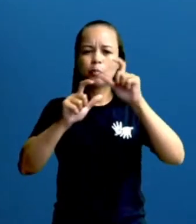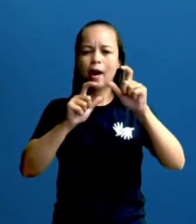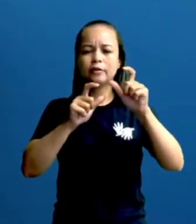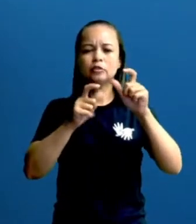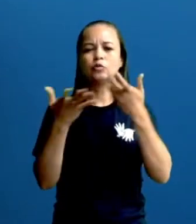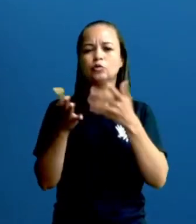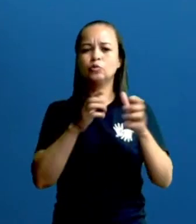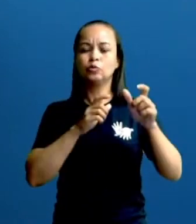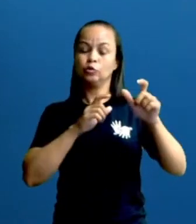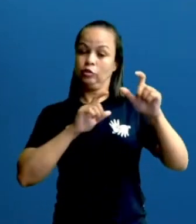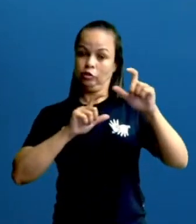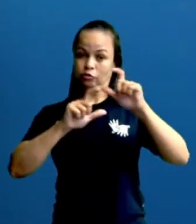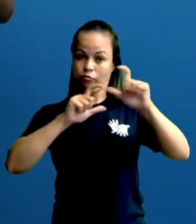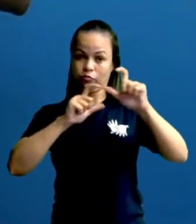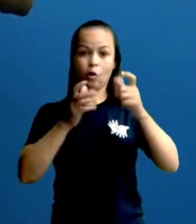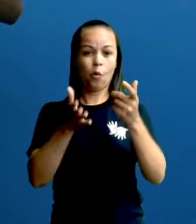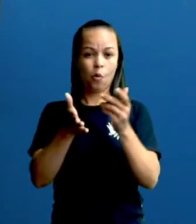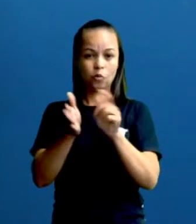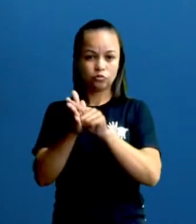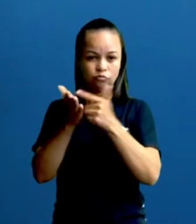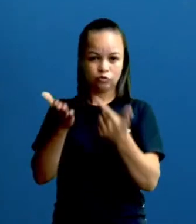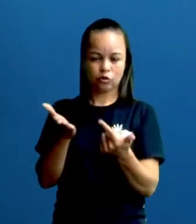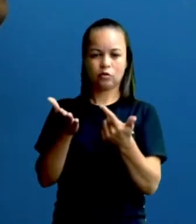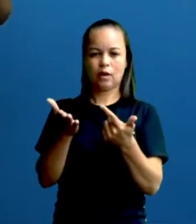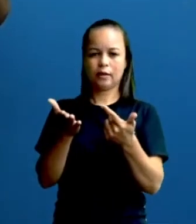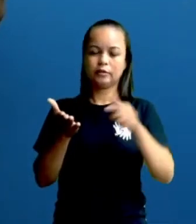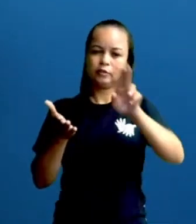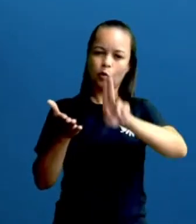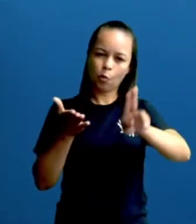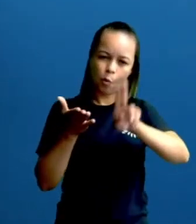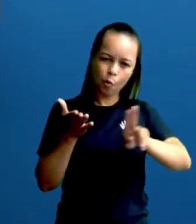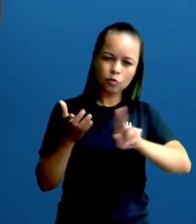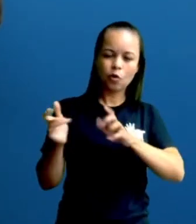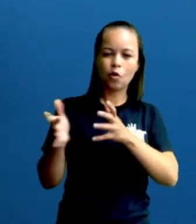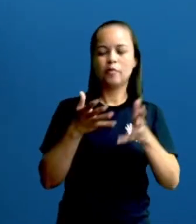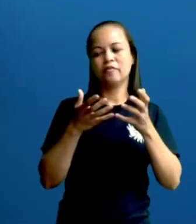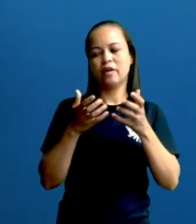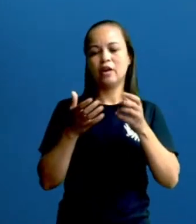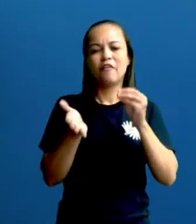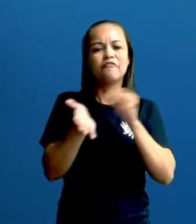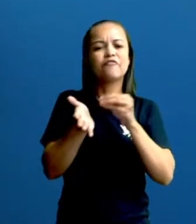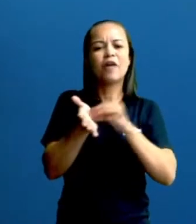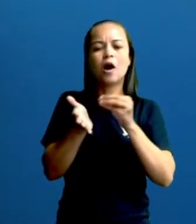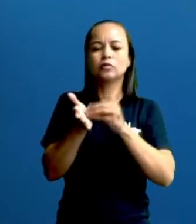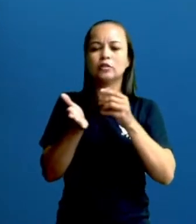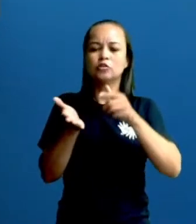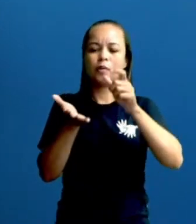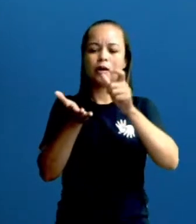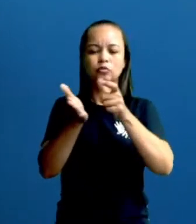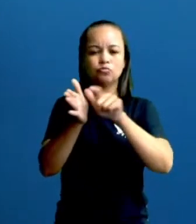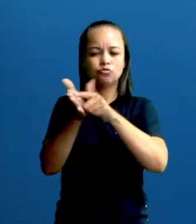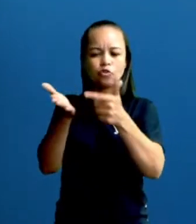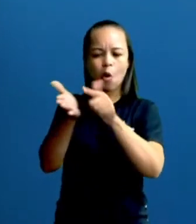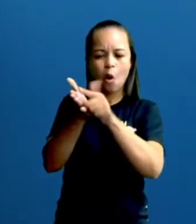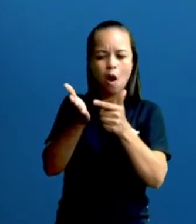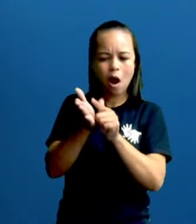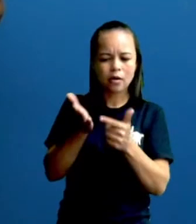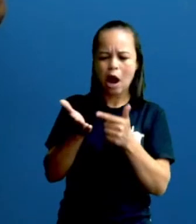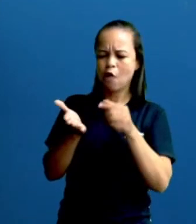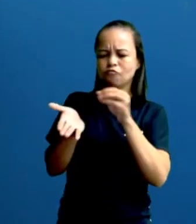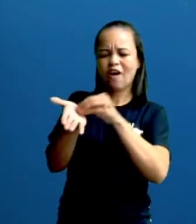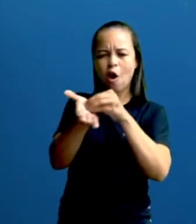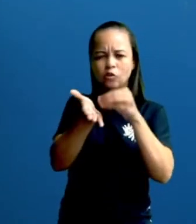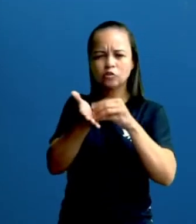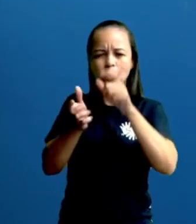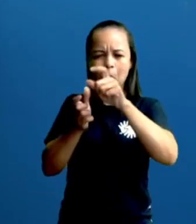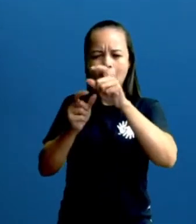recorte de jornais? Então, o nome veio, a falta de espaço aí nos jornais, para a publicação de